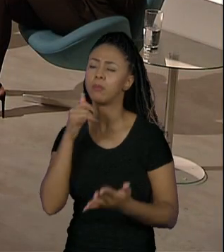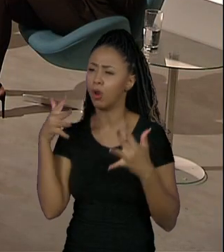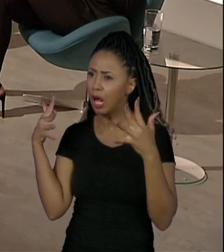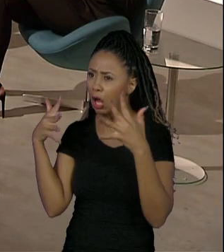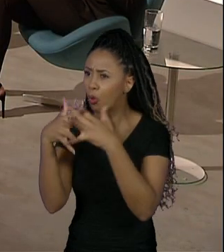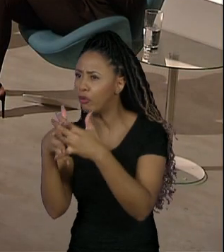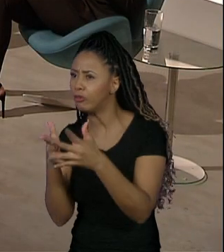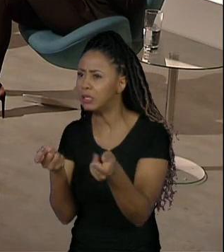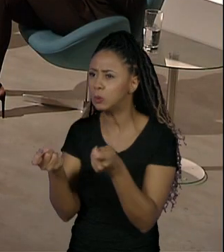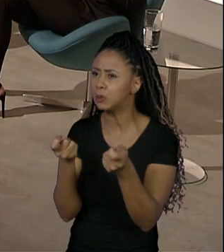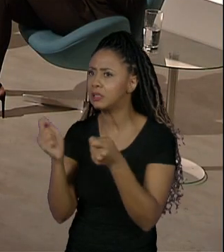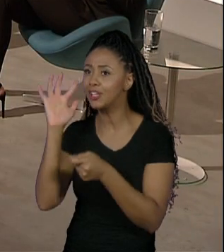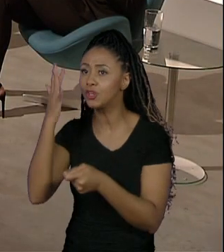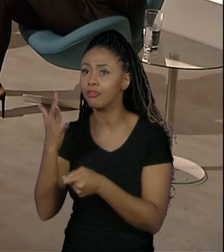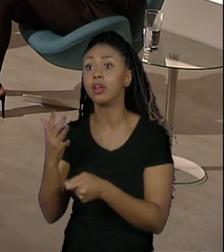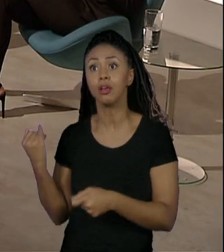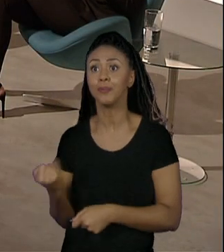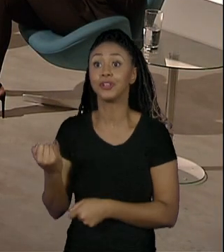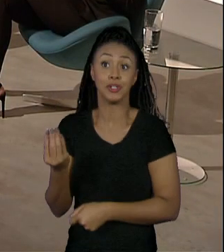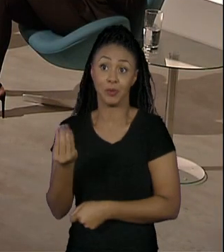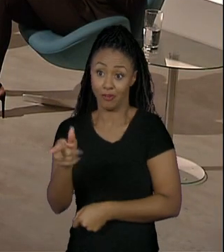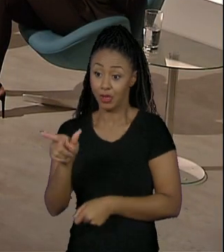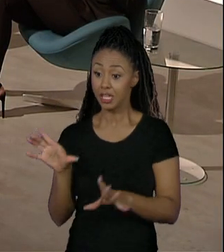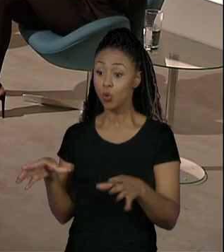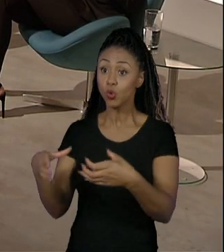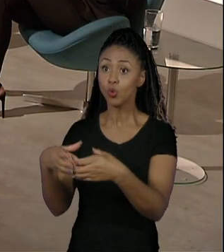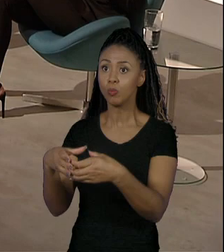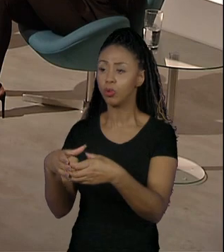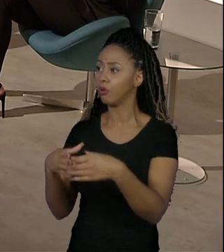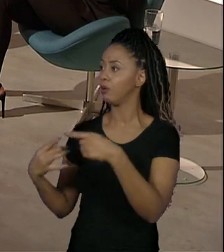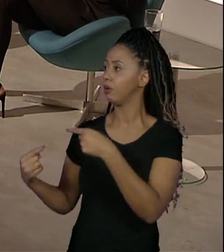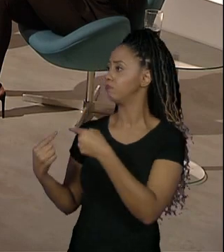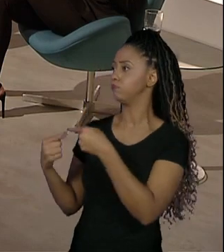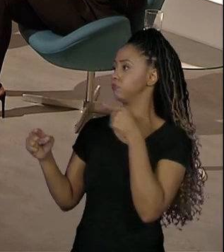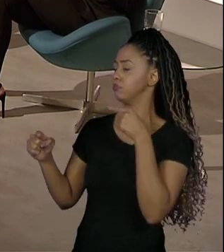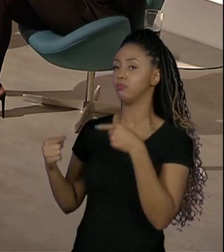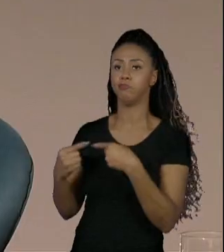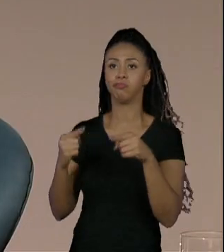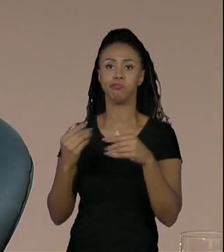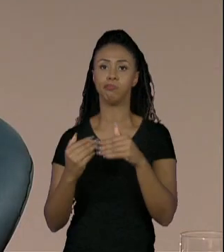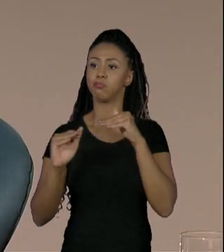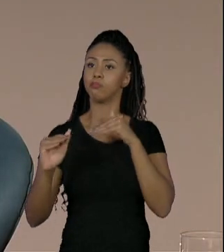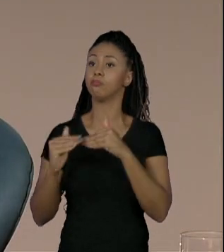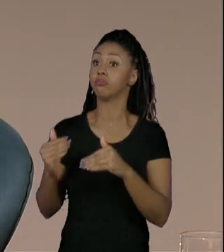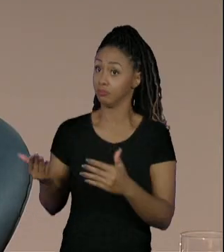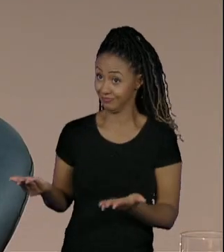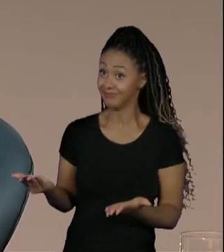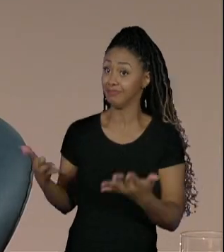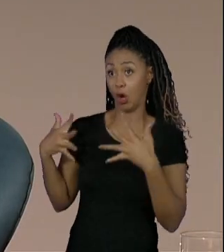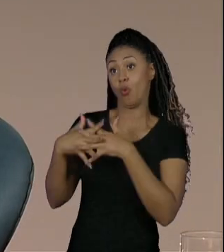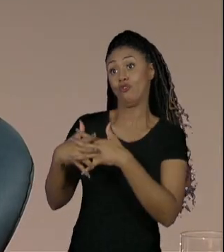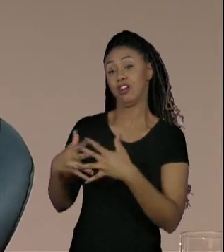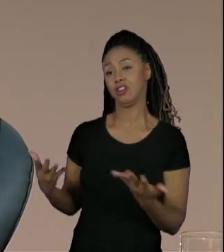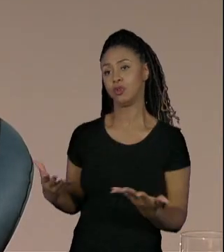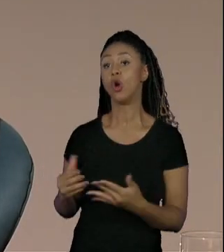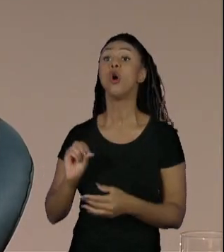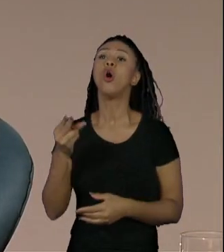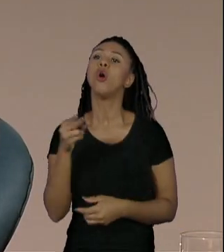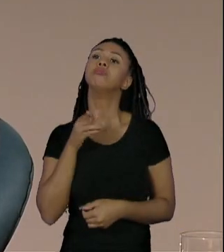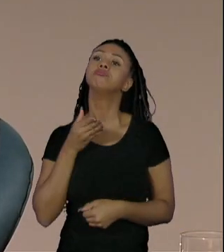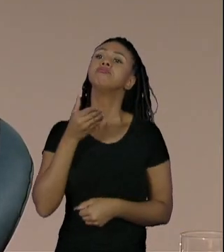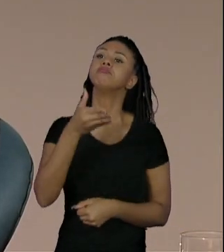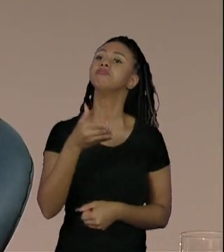importantíssimo. Você vai estar num grupo em que a gente discorda, né? Aí você vai para uma empresa ou para um